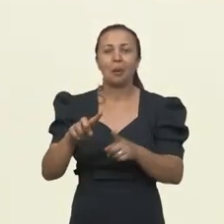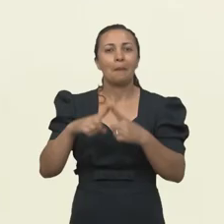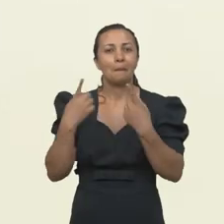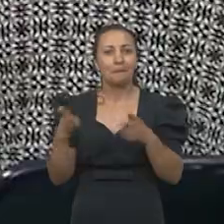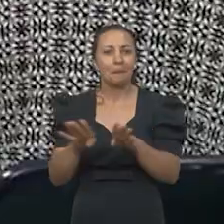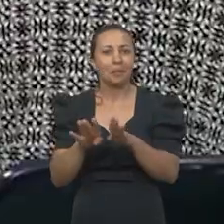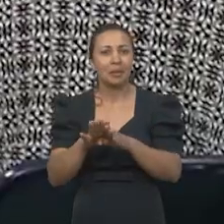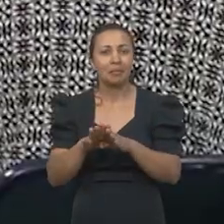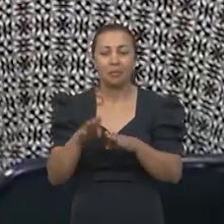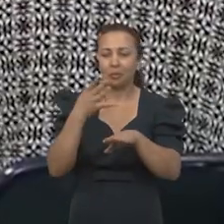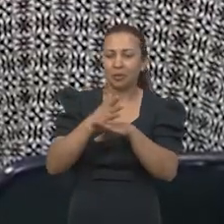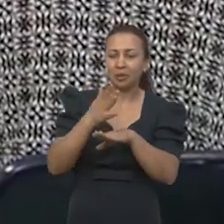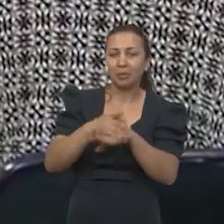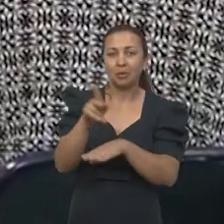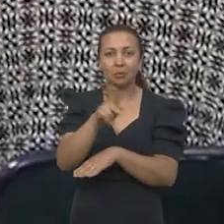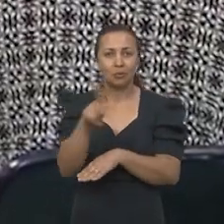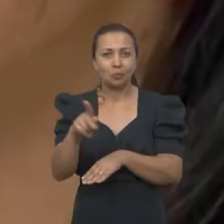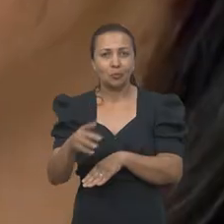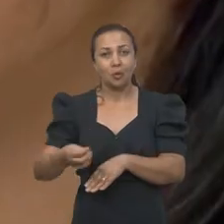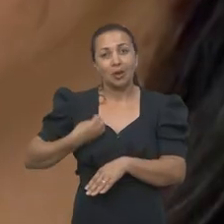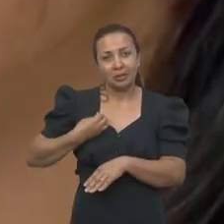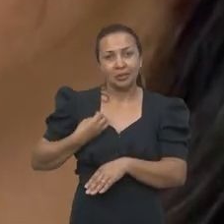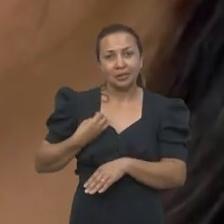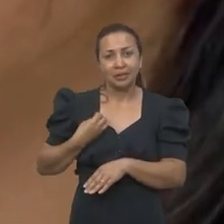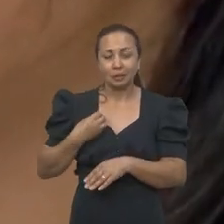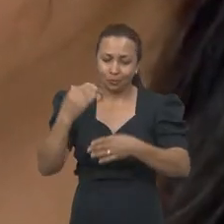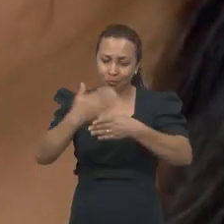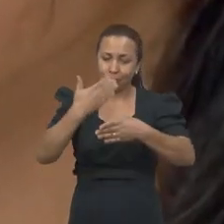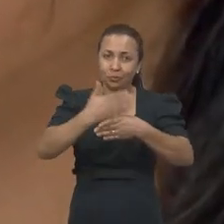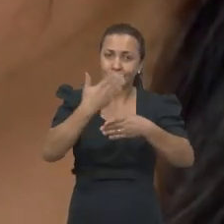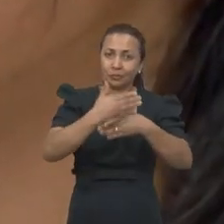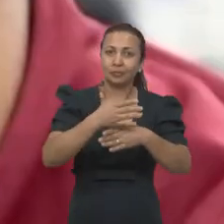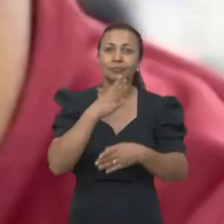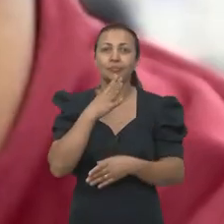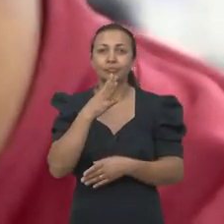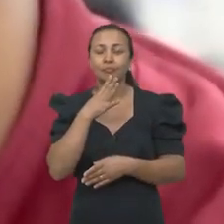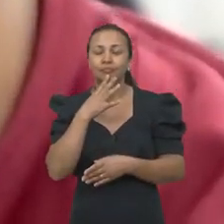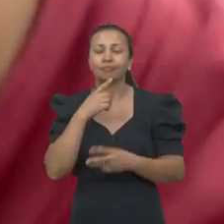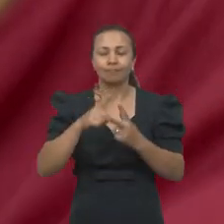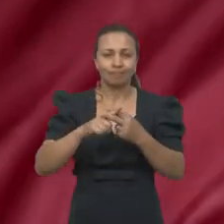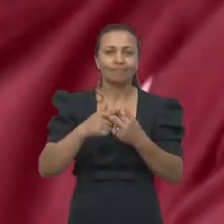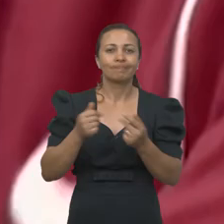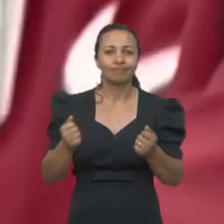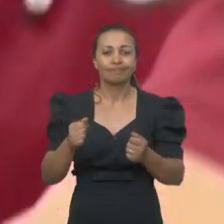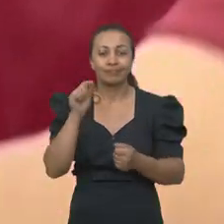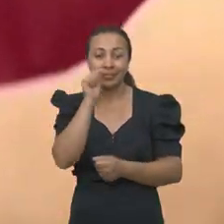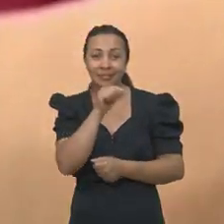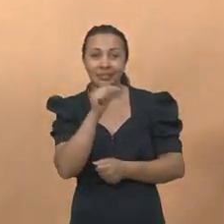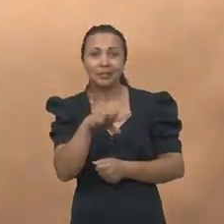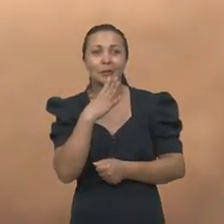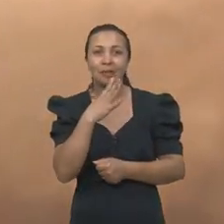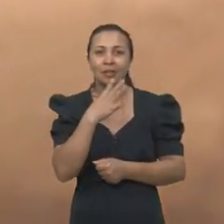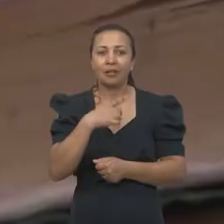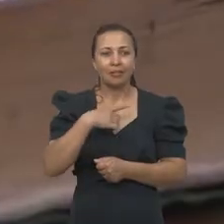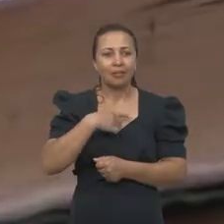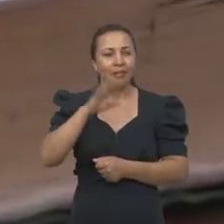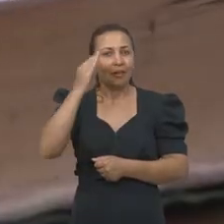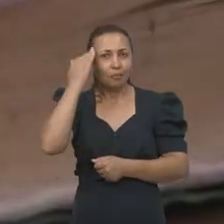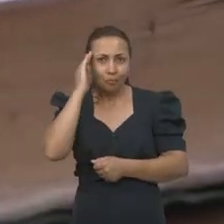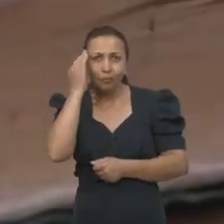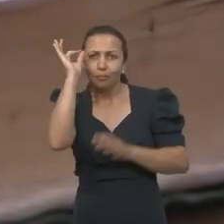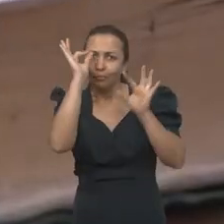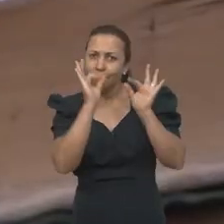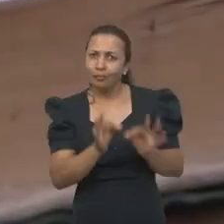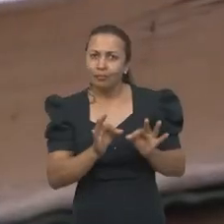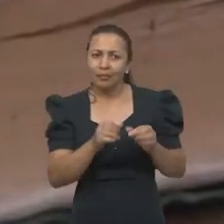mas uma capacitação que o professor participe da construção do conhecimento que está sendo produzido, que aquele conhecimento faça sentido